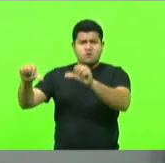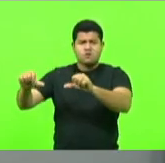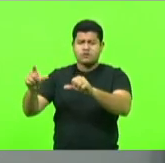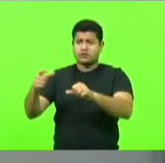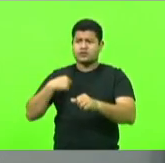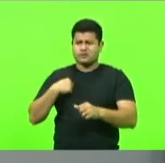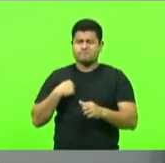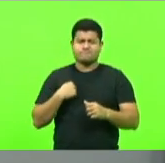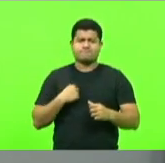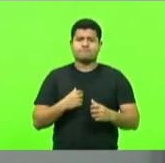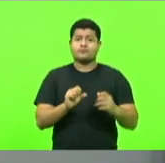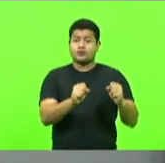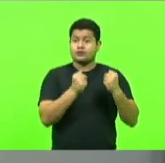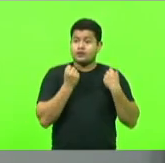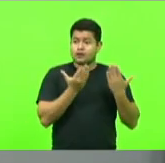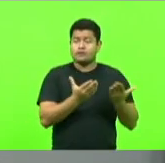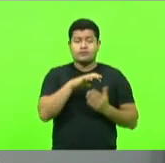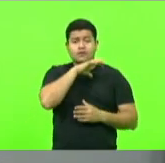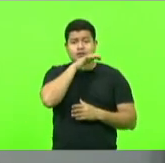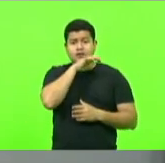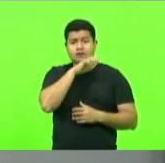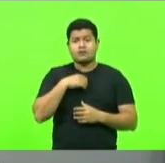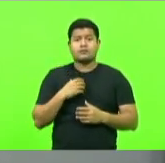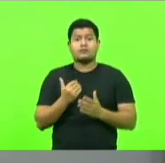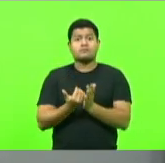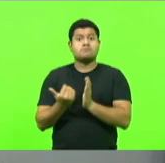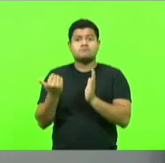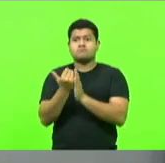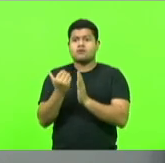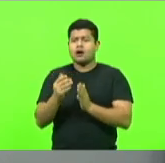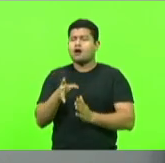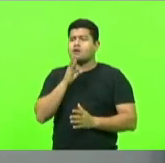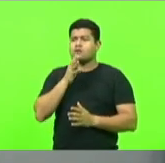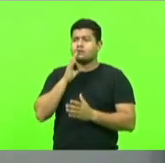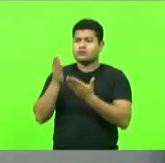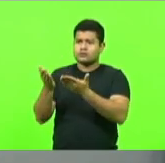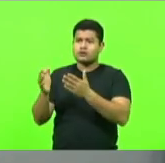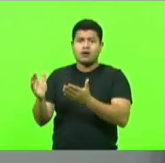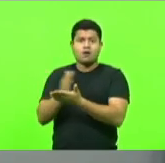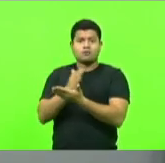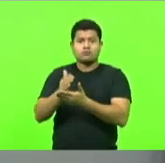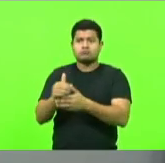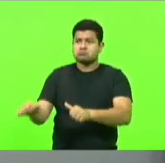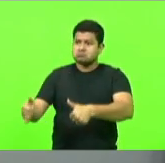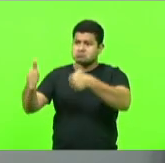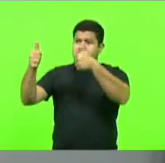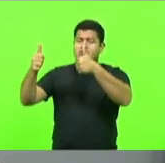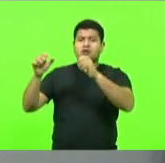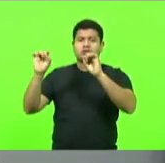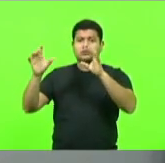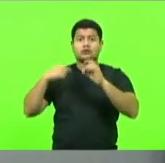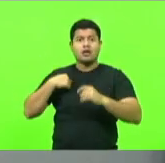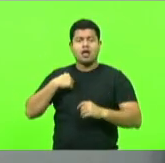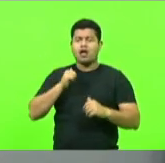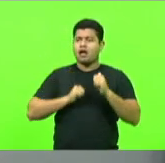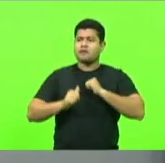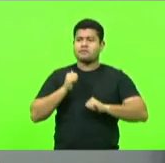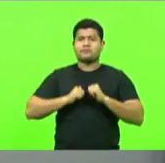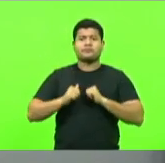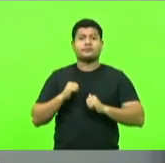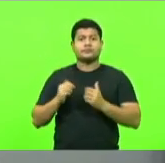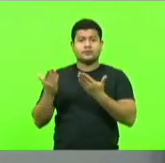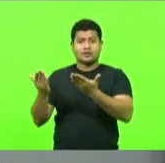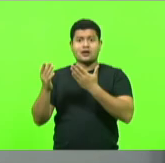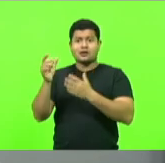eu mais conheço o lado nobre do ser humano, pelo seu altruísmo, mais eu tenho esperança que o ser humano